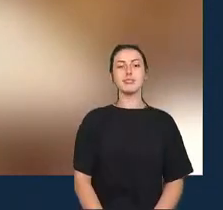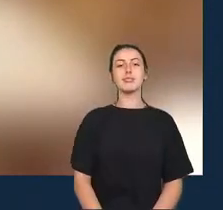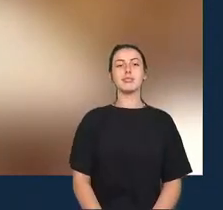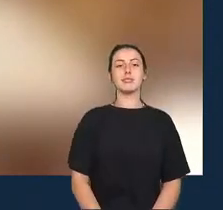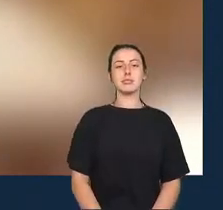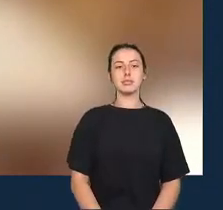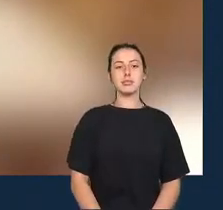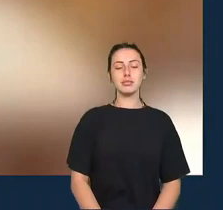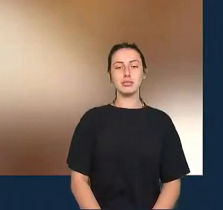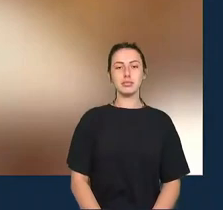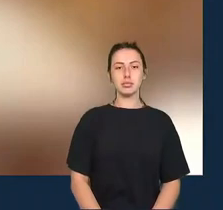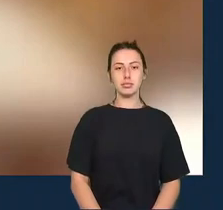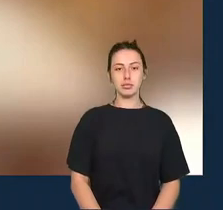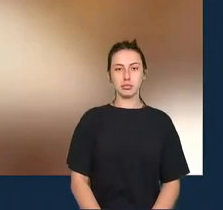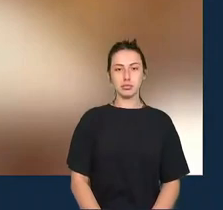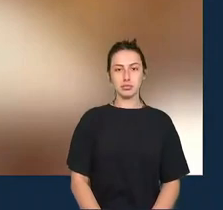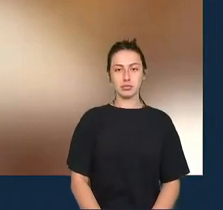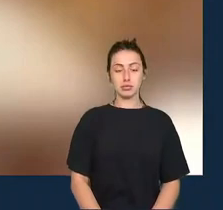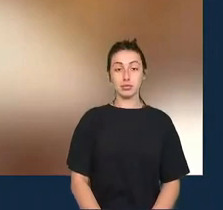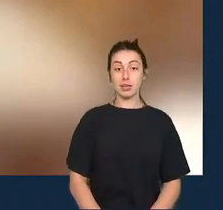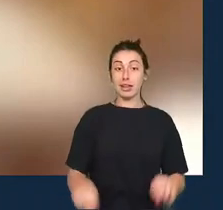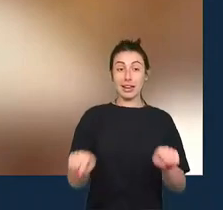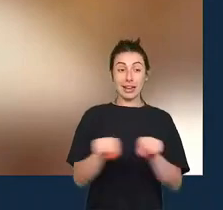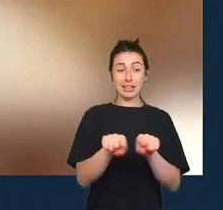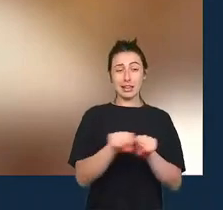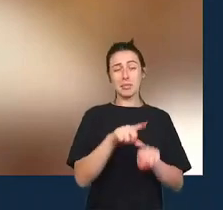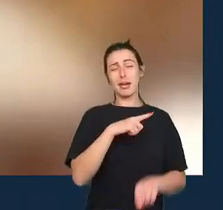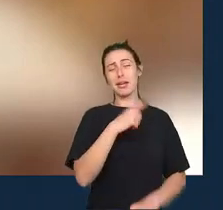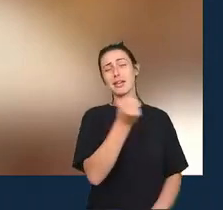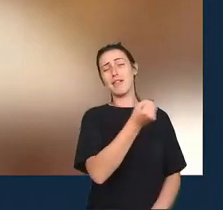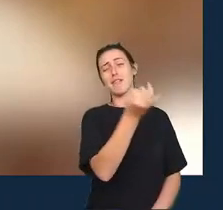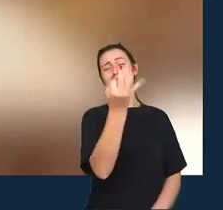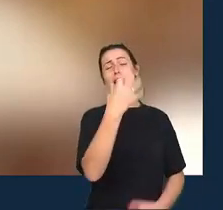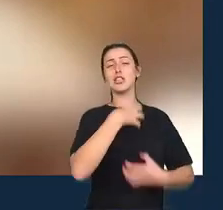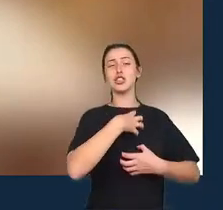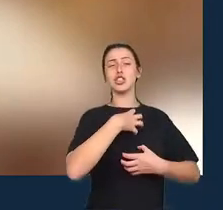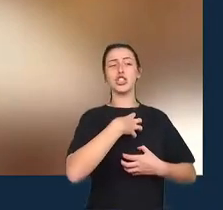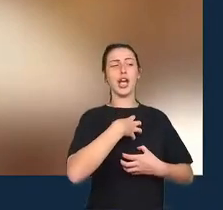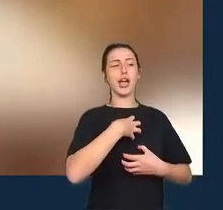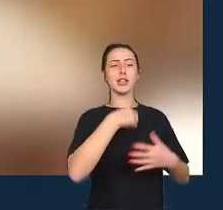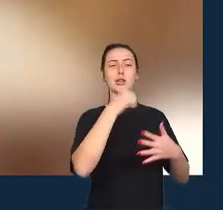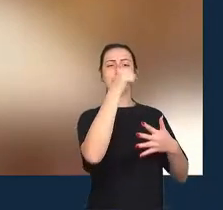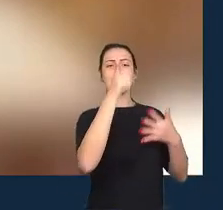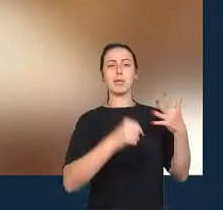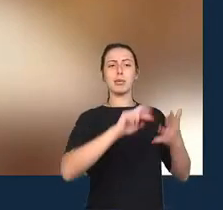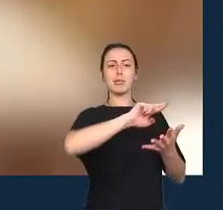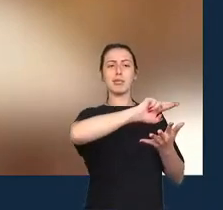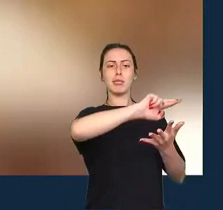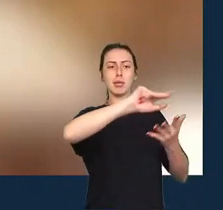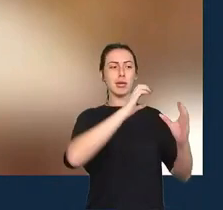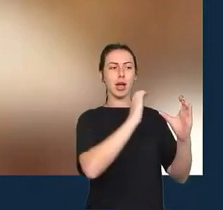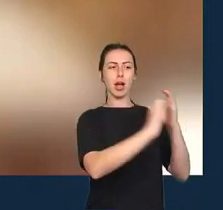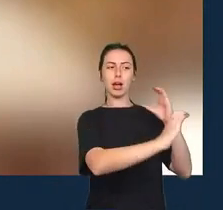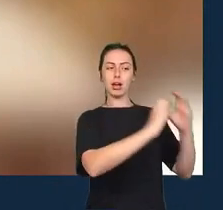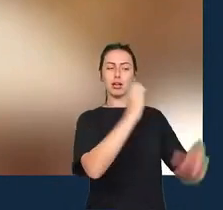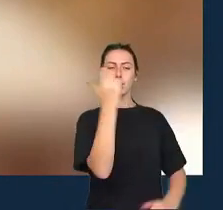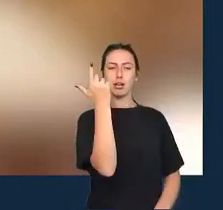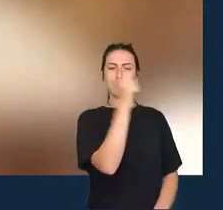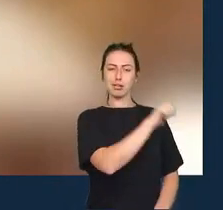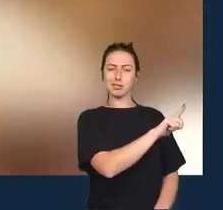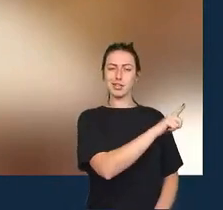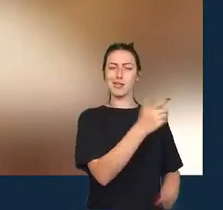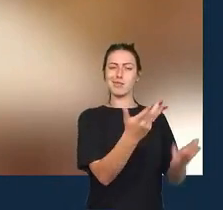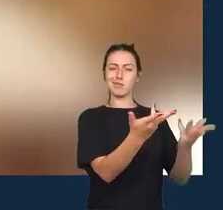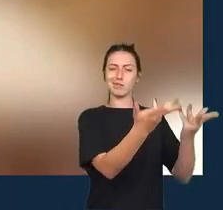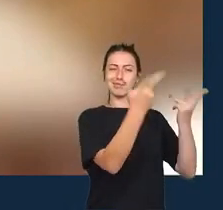e muitos meios de comunicação bem eu acho que isso é algo que talvez